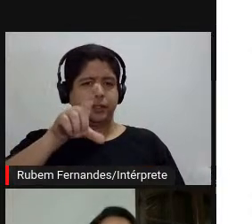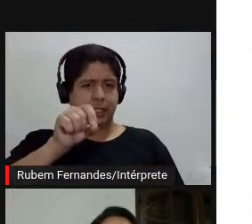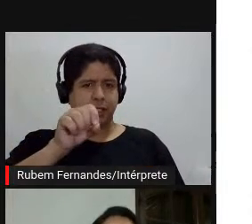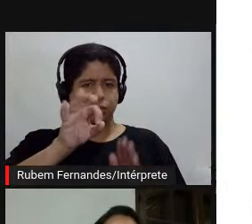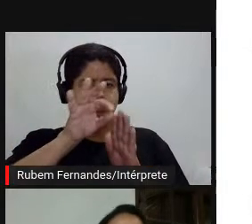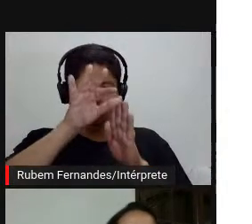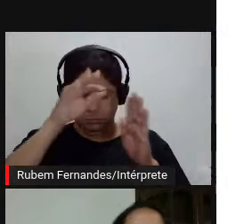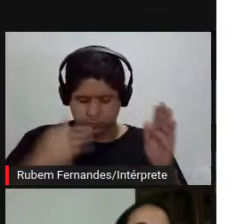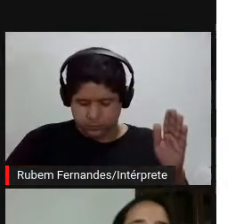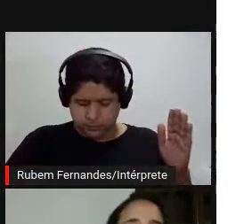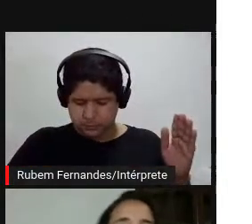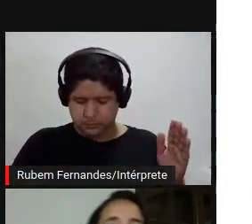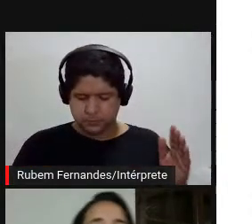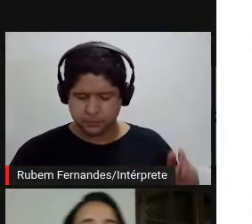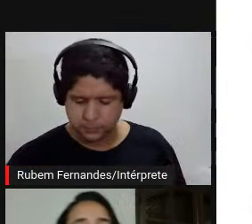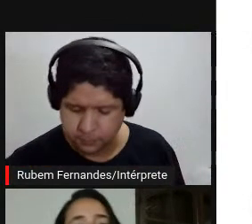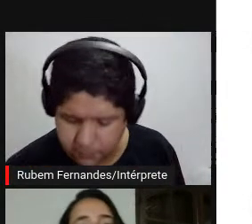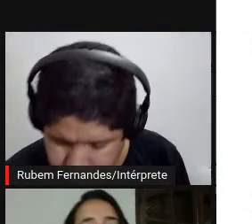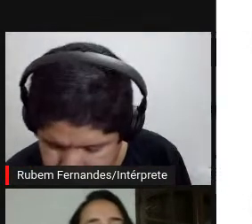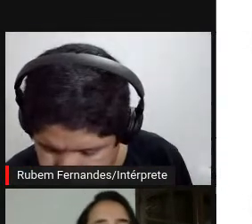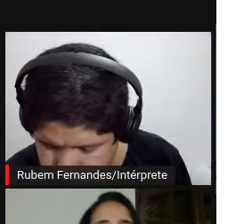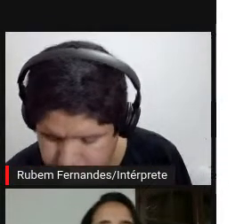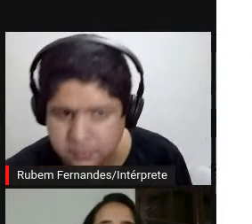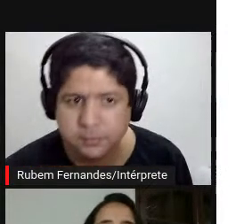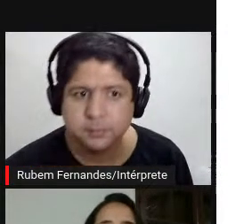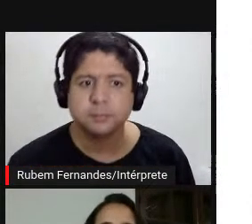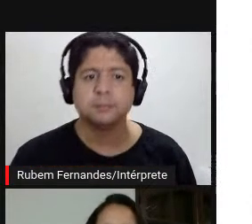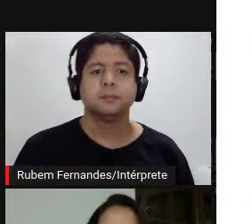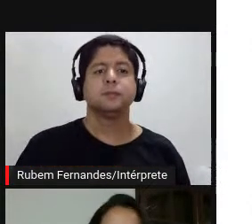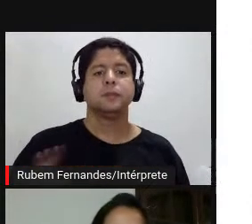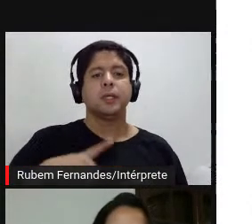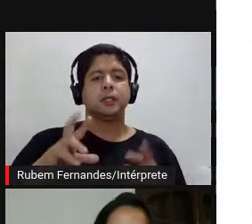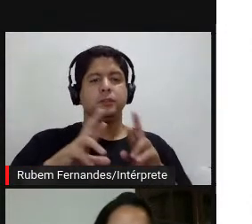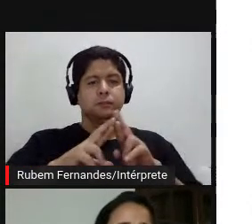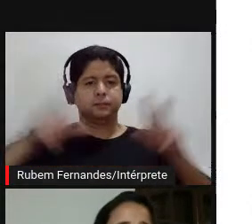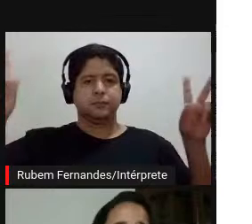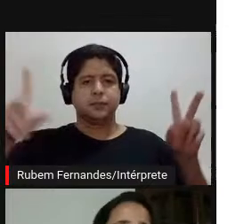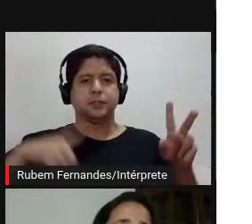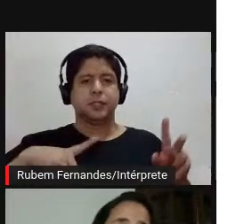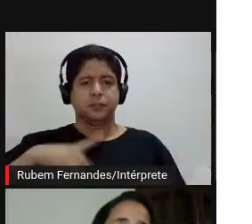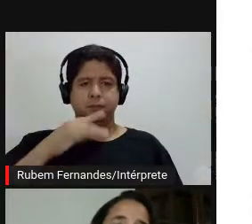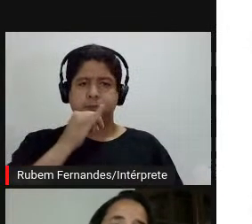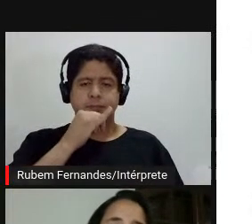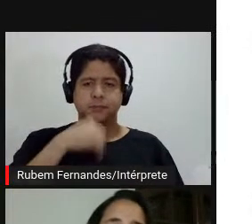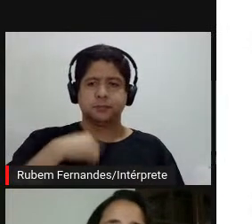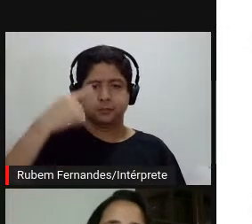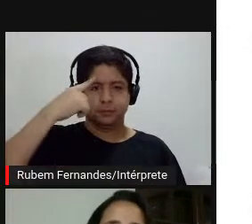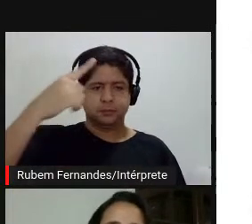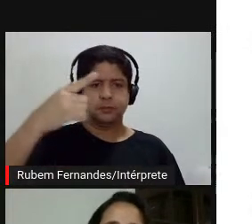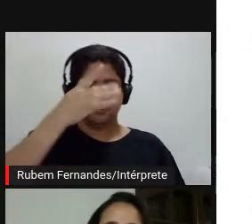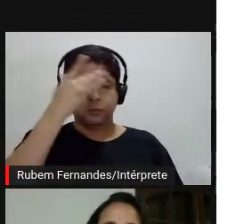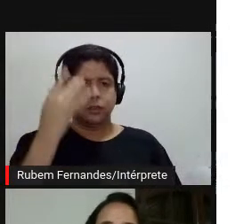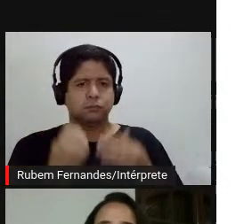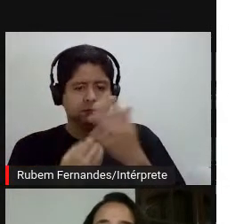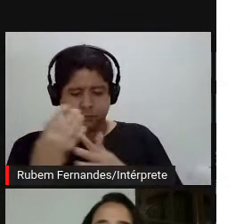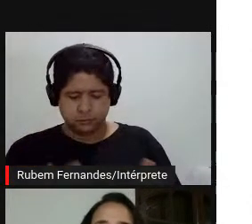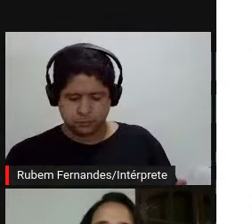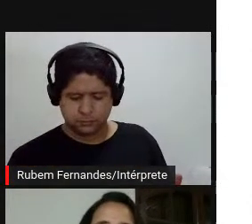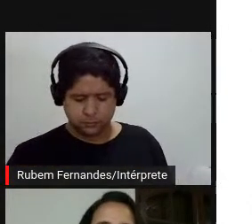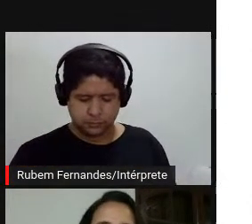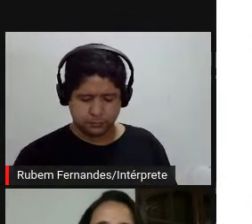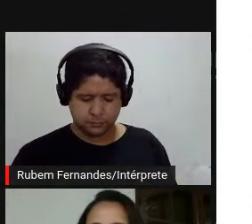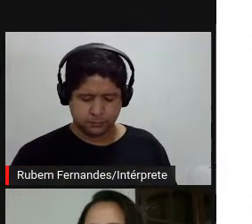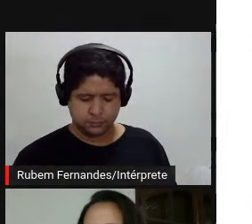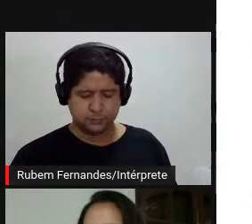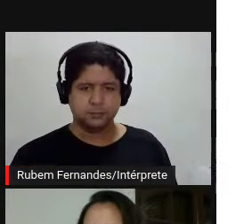artístico e mostra, né, como que há sempre uma diferença entre a ideia que o artista tem para realizar a sua obra e